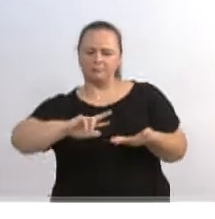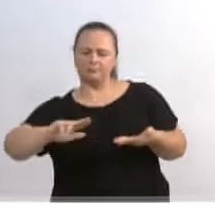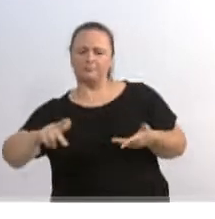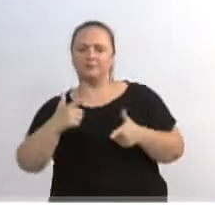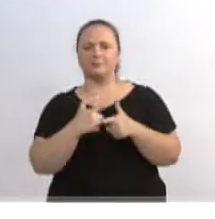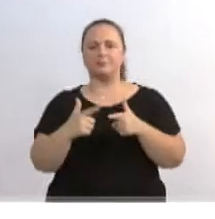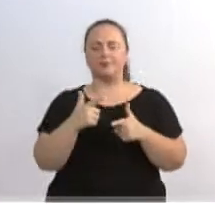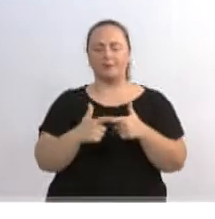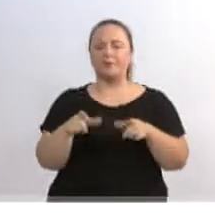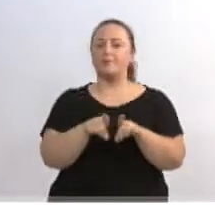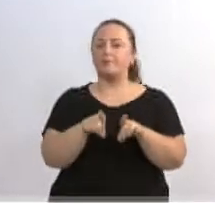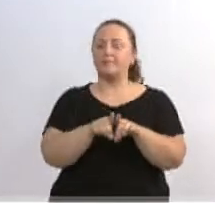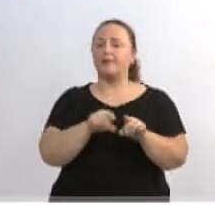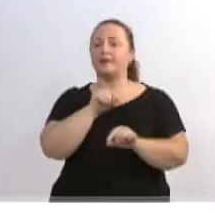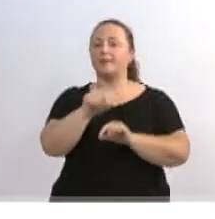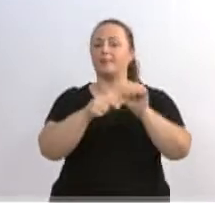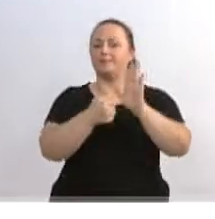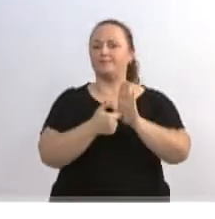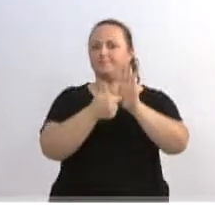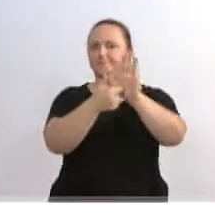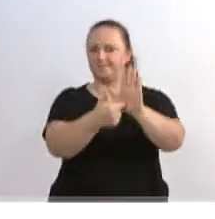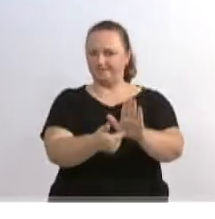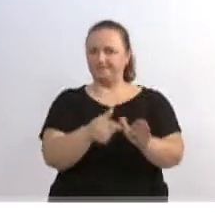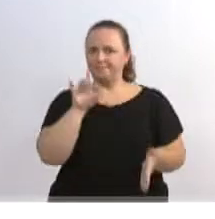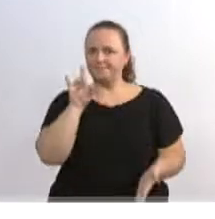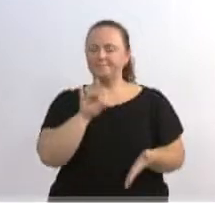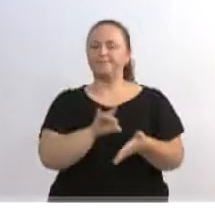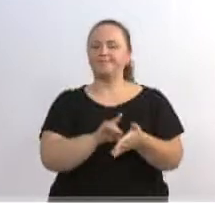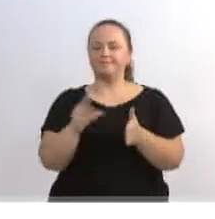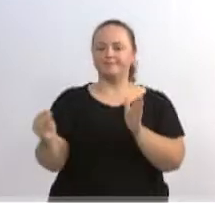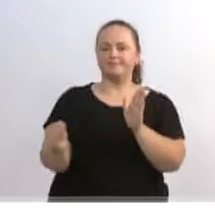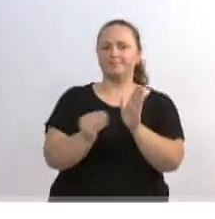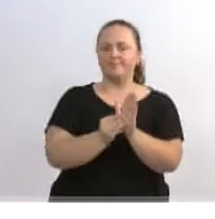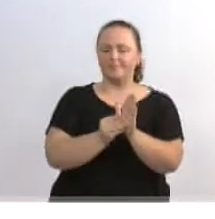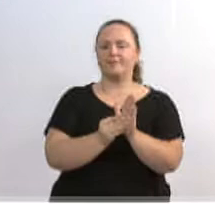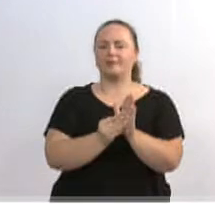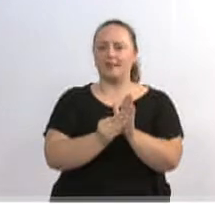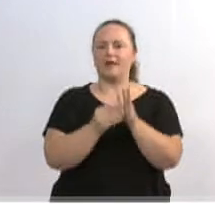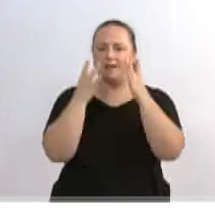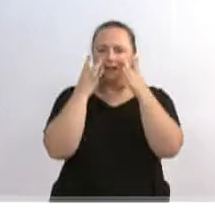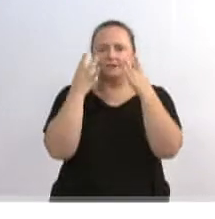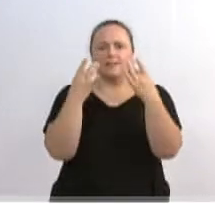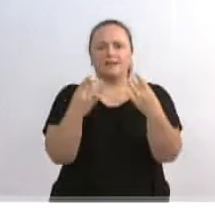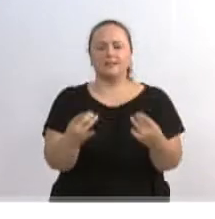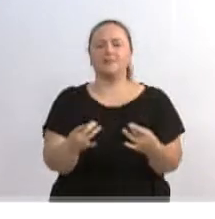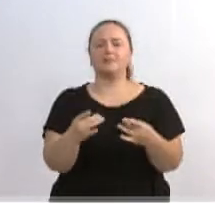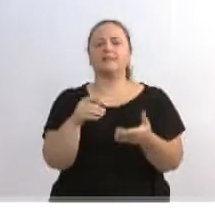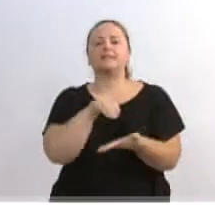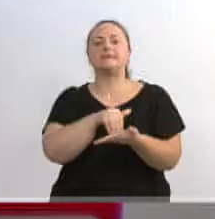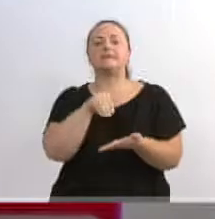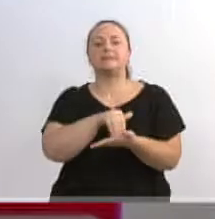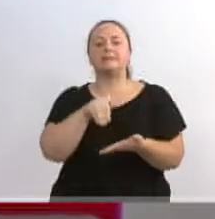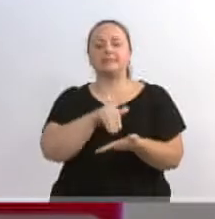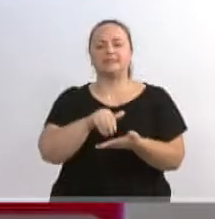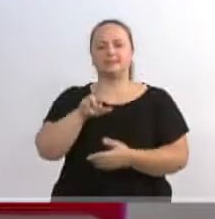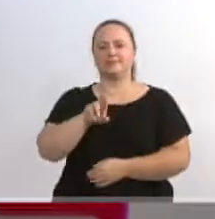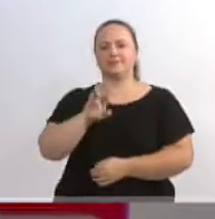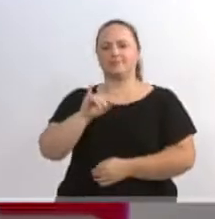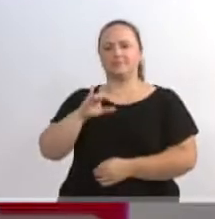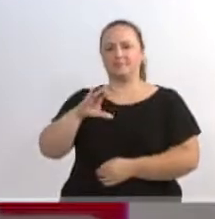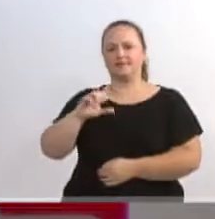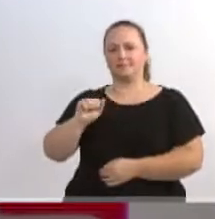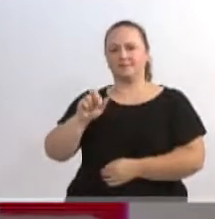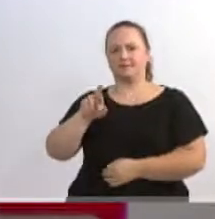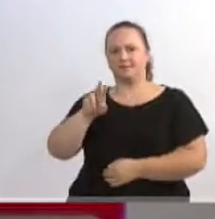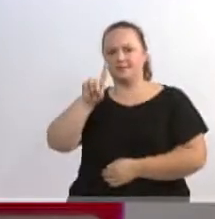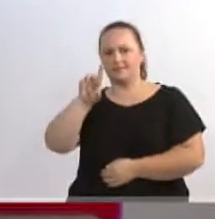tínhamos, e também com uma indicação nossa que foi colocada, e que foi, na verdade, atendida pelo secretário Ricardo Stoddick, para que tenhamos